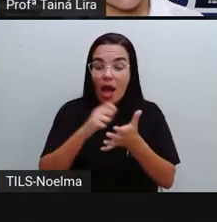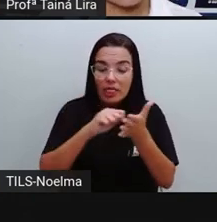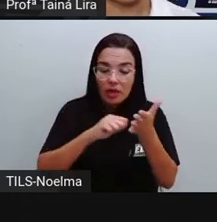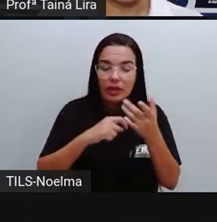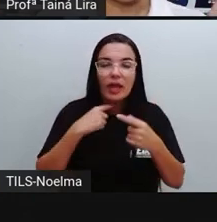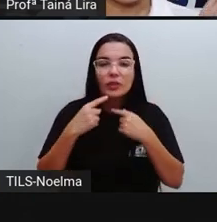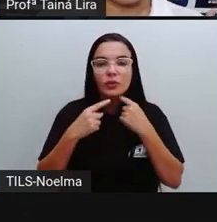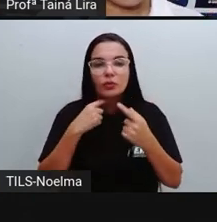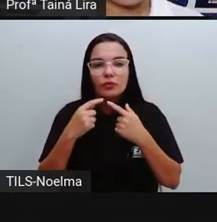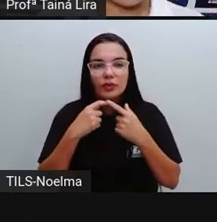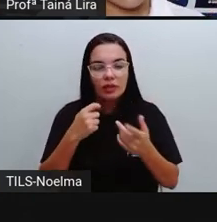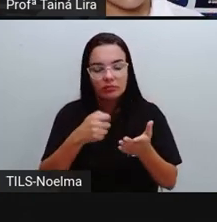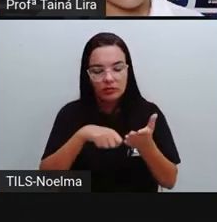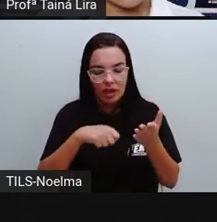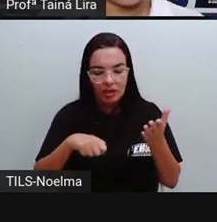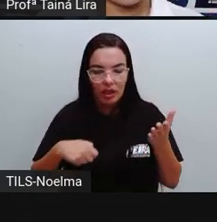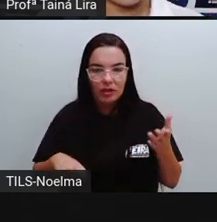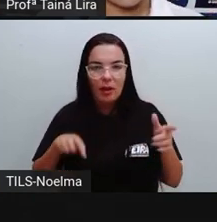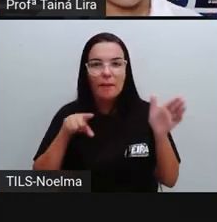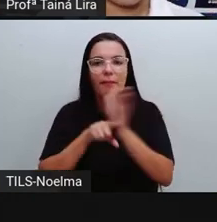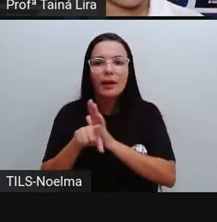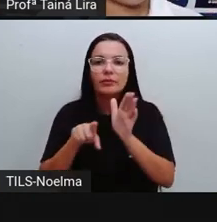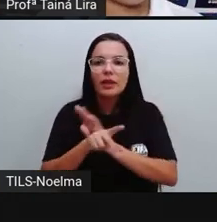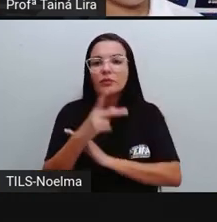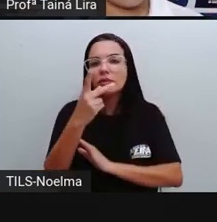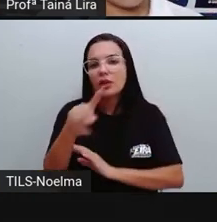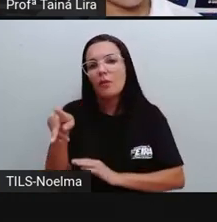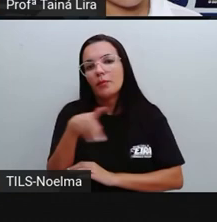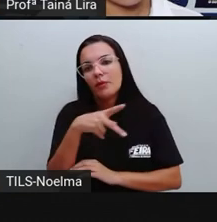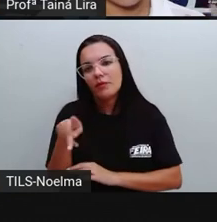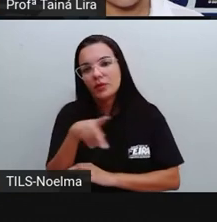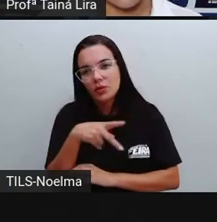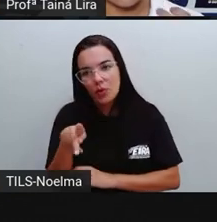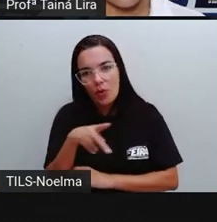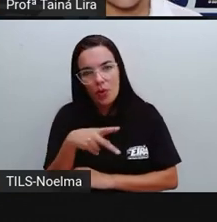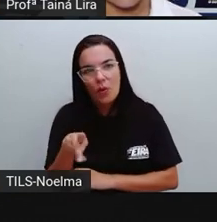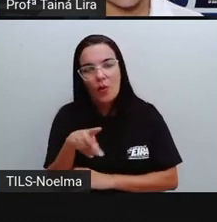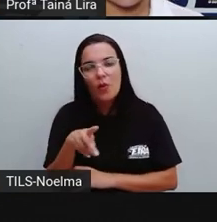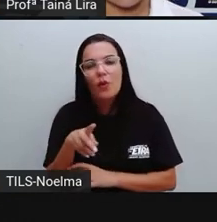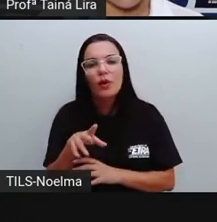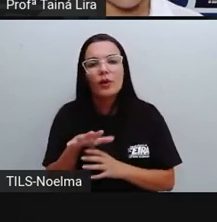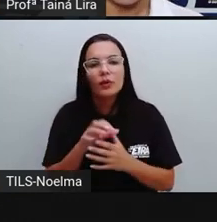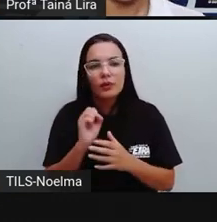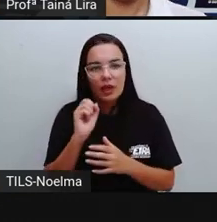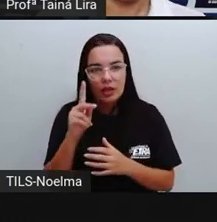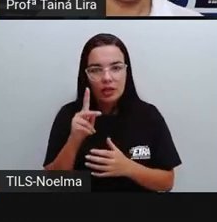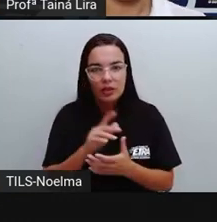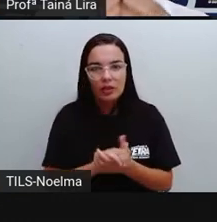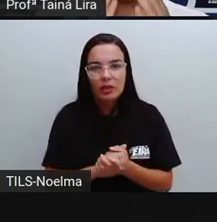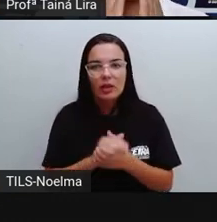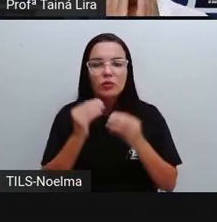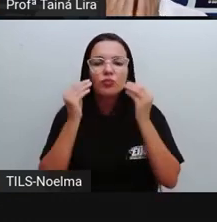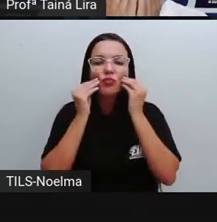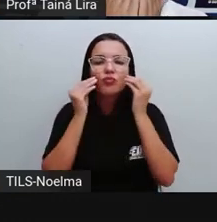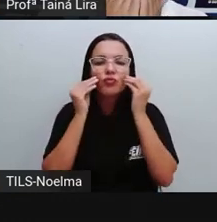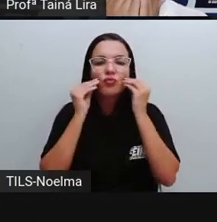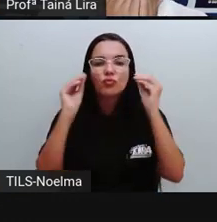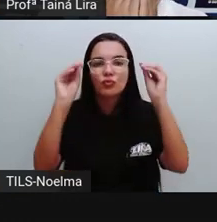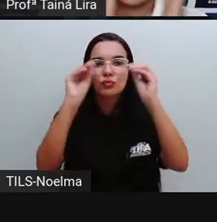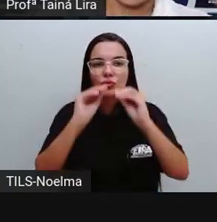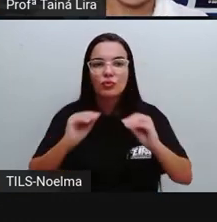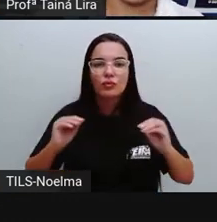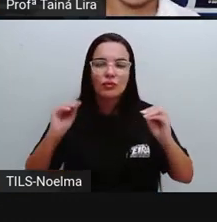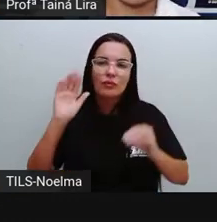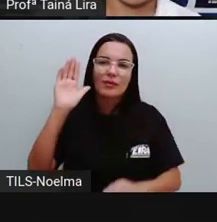no caderno e perguntar ao seu professor e trocar ideias aí com seus coleguinhas, tá bom? Um beijo, segundo ano.